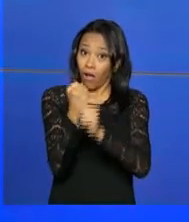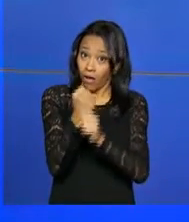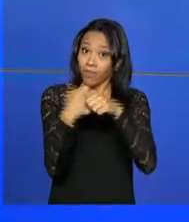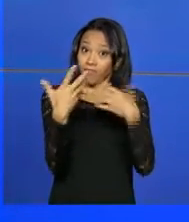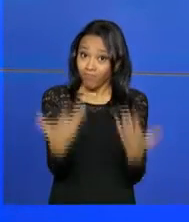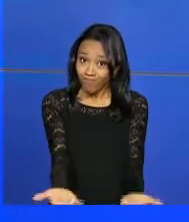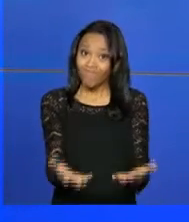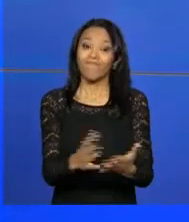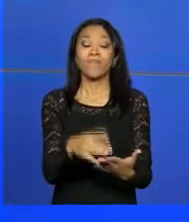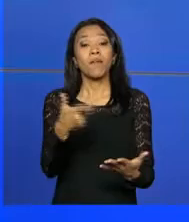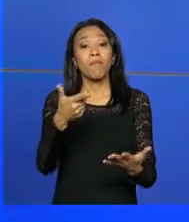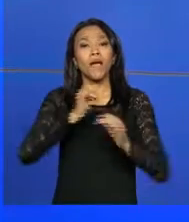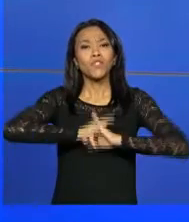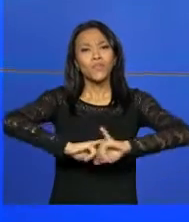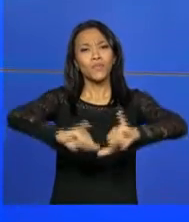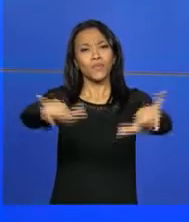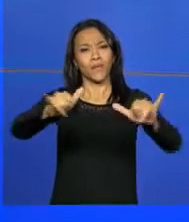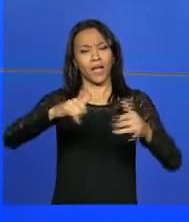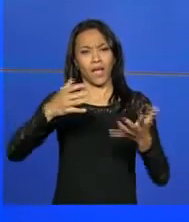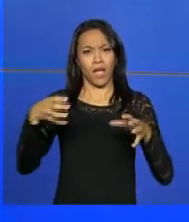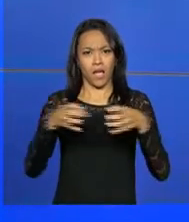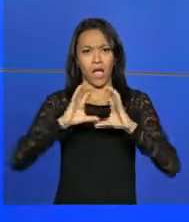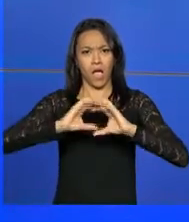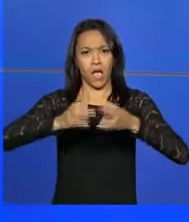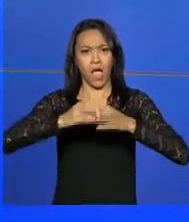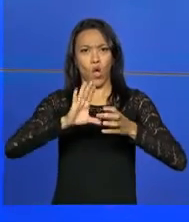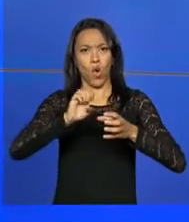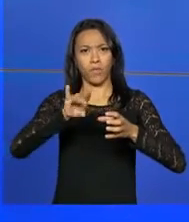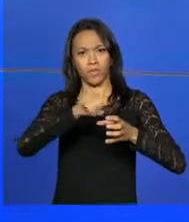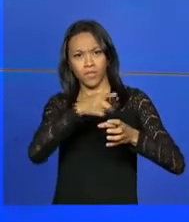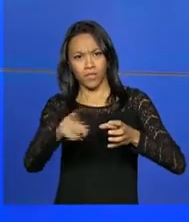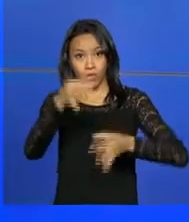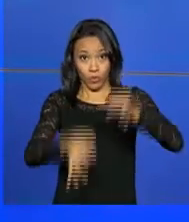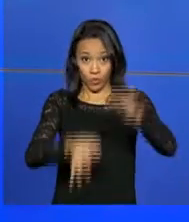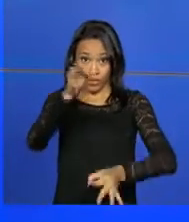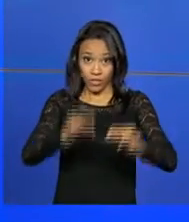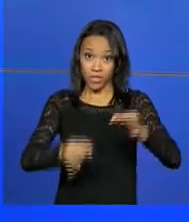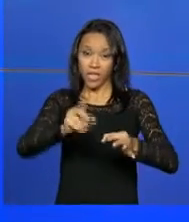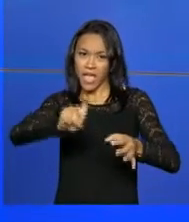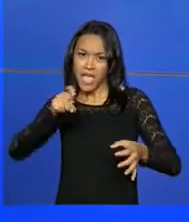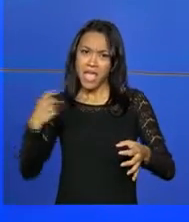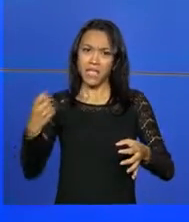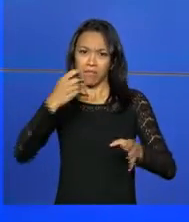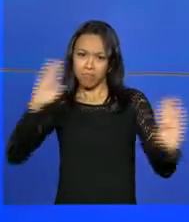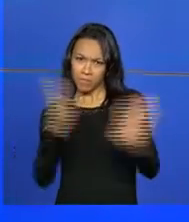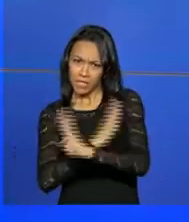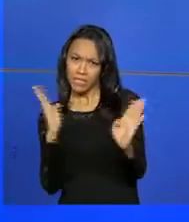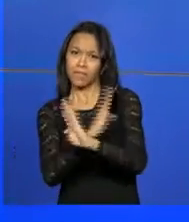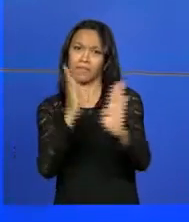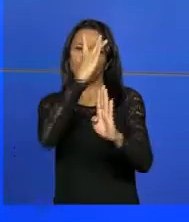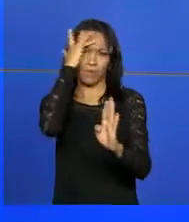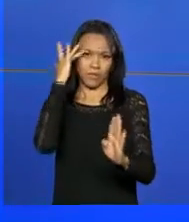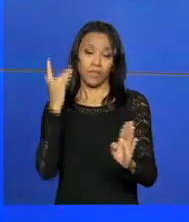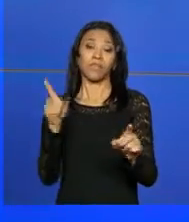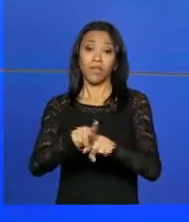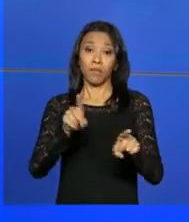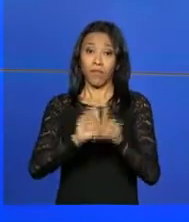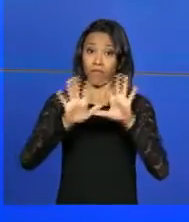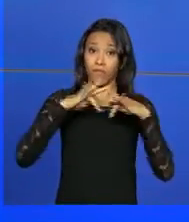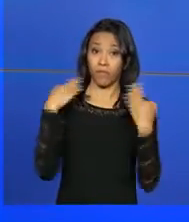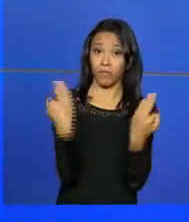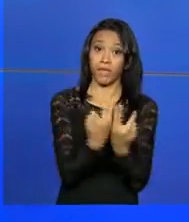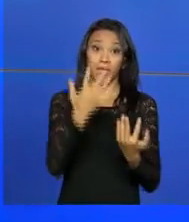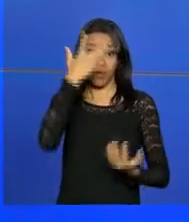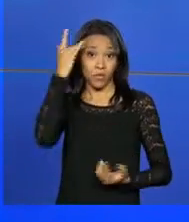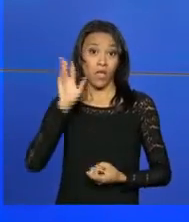de Anistia do Ministério da Justiça realizou um evento com a participação de ex-perseguidos políticos, familiares e representantes de